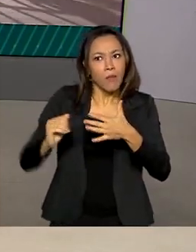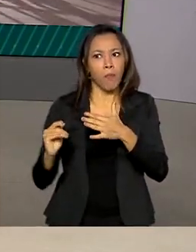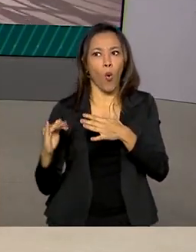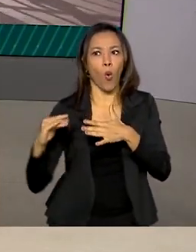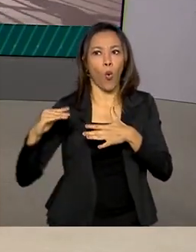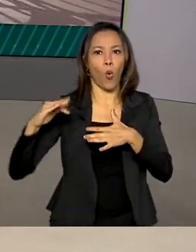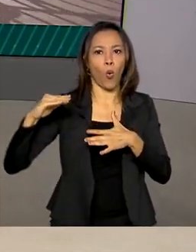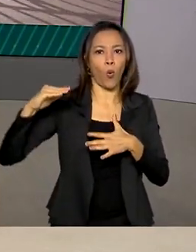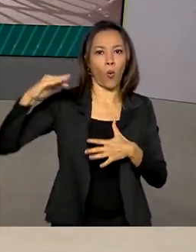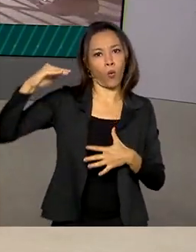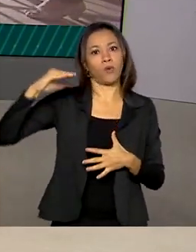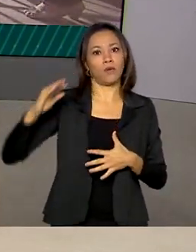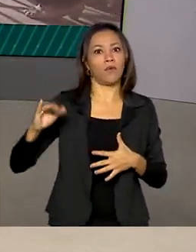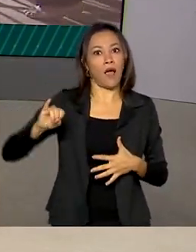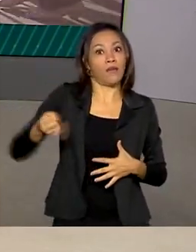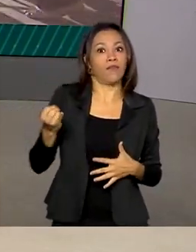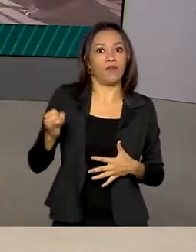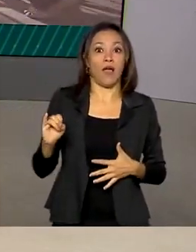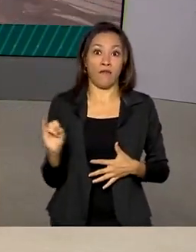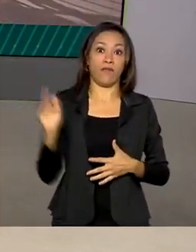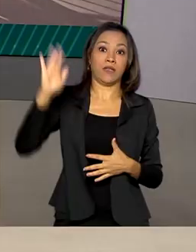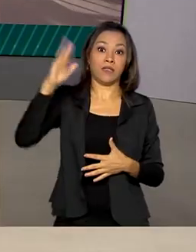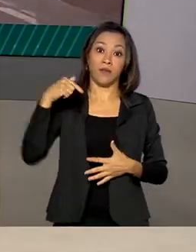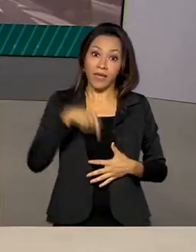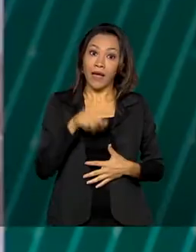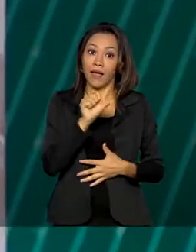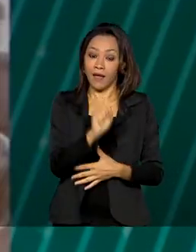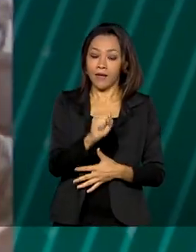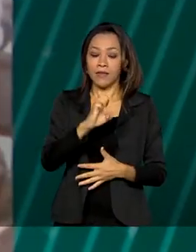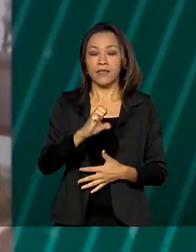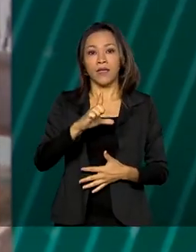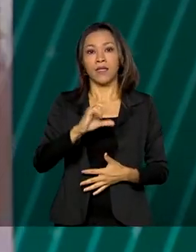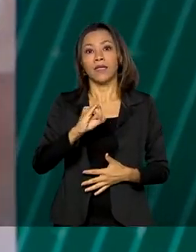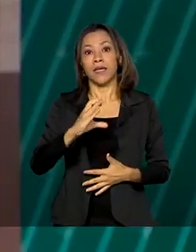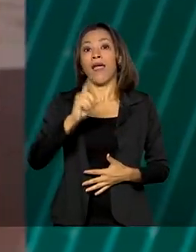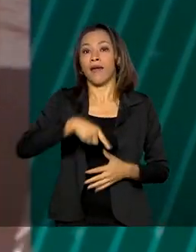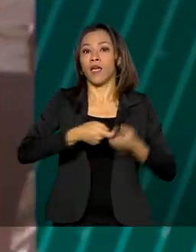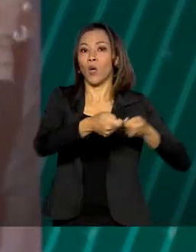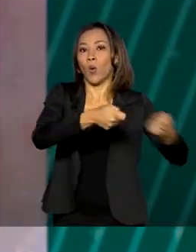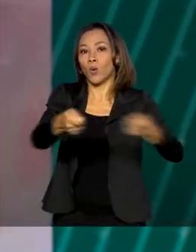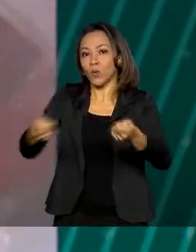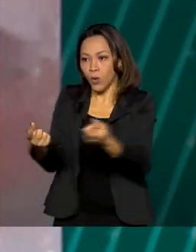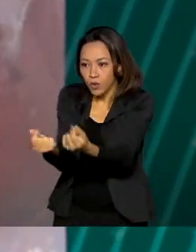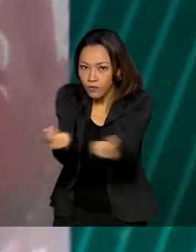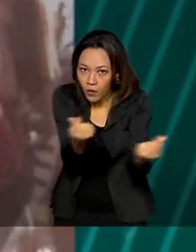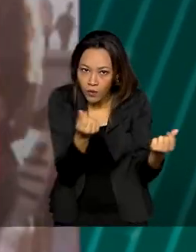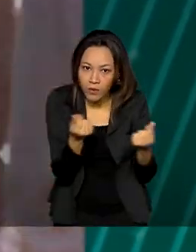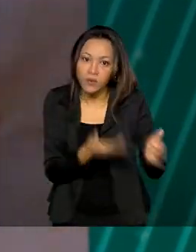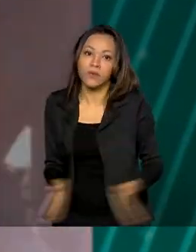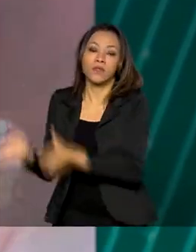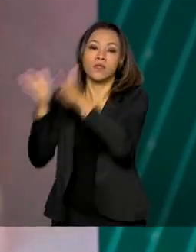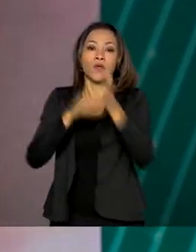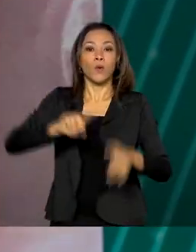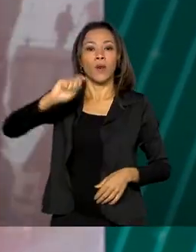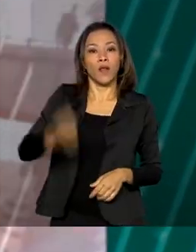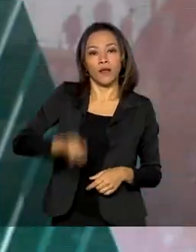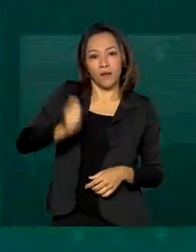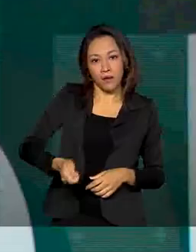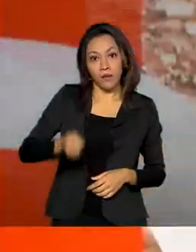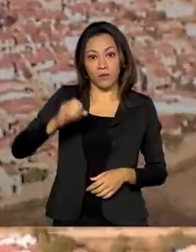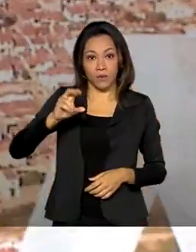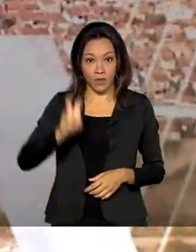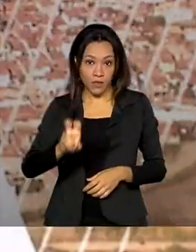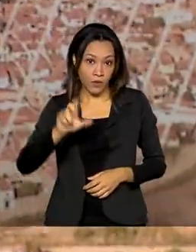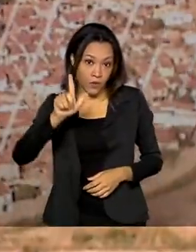é o principal instrumento de controle dos preços. O leilão do 5G será realizado até julho deste ano.